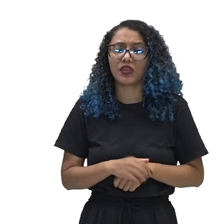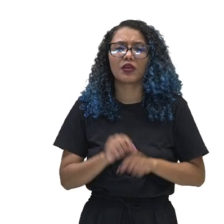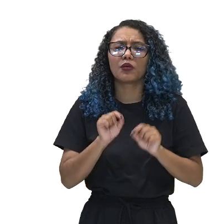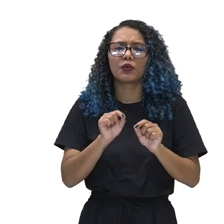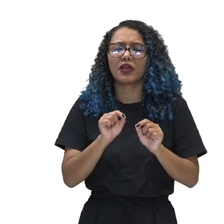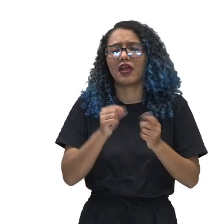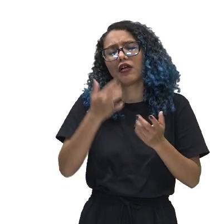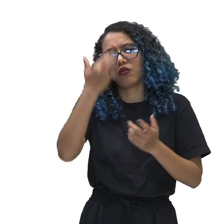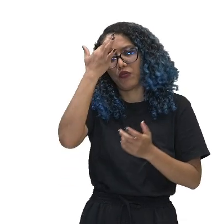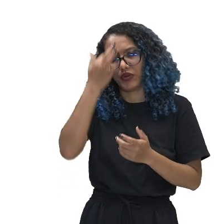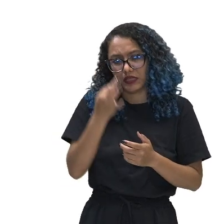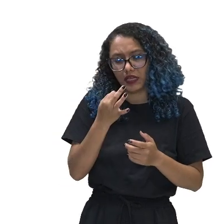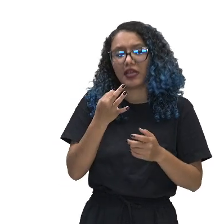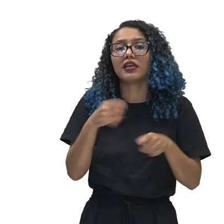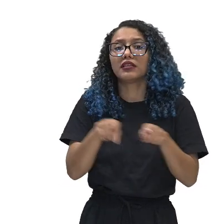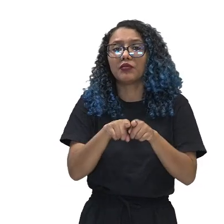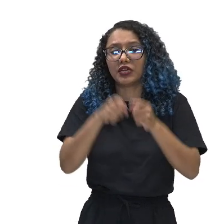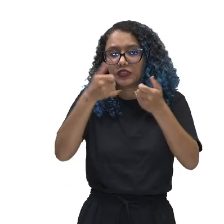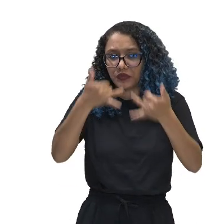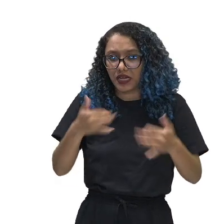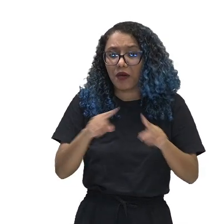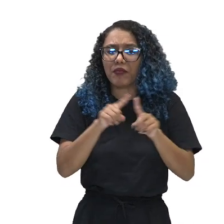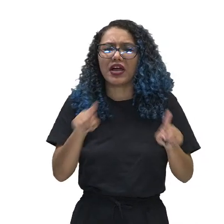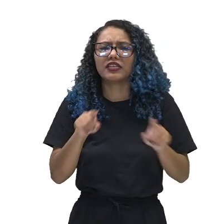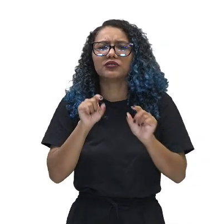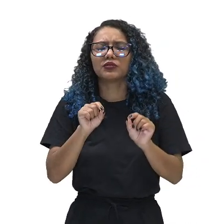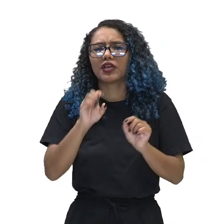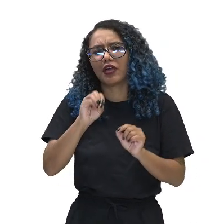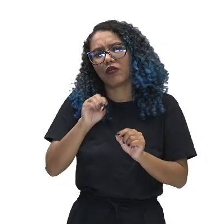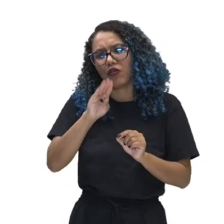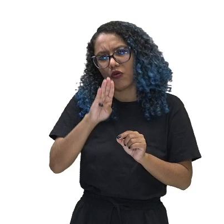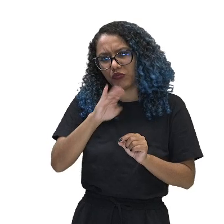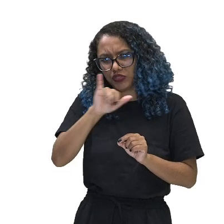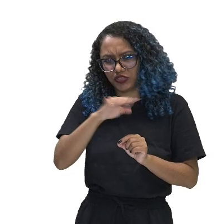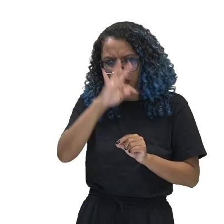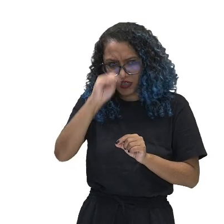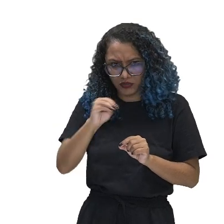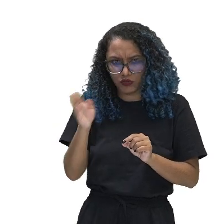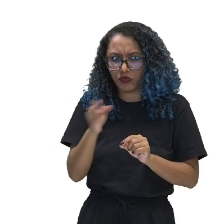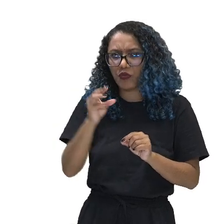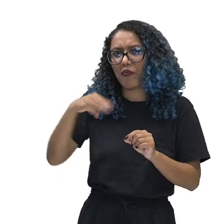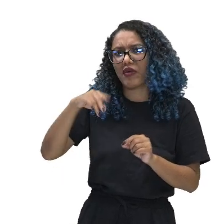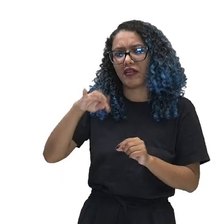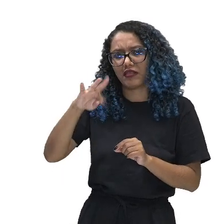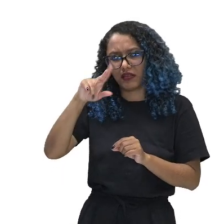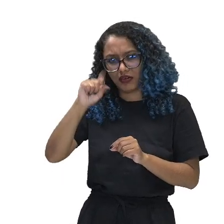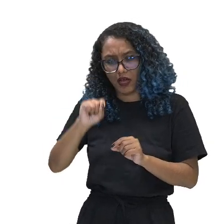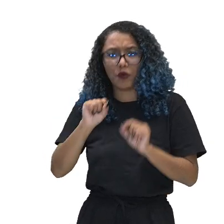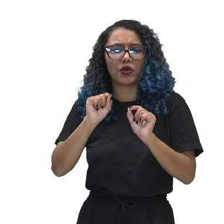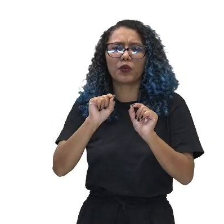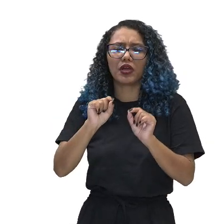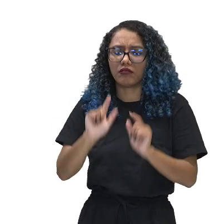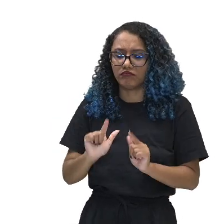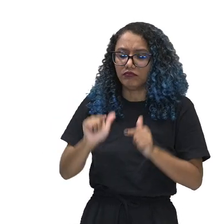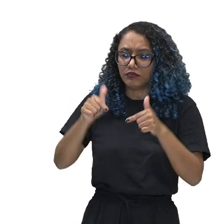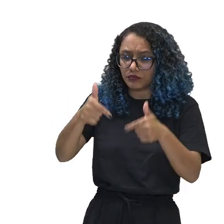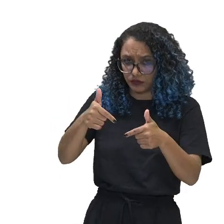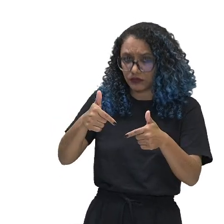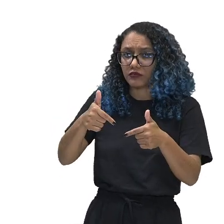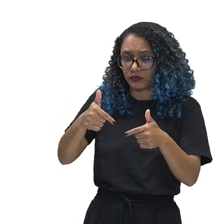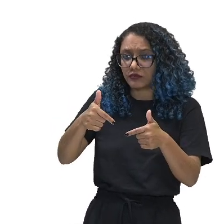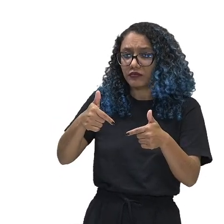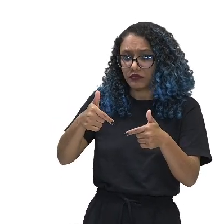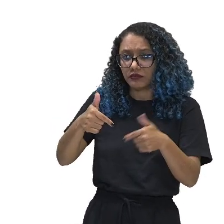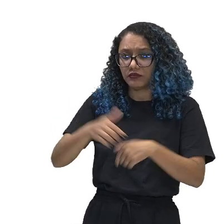tem um objeto material, que é a ação. Então, a questão do compreender o objeto